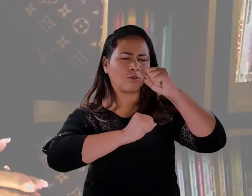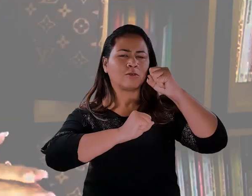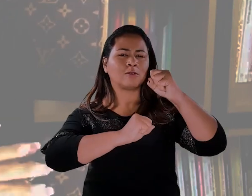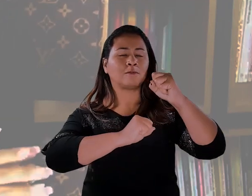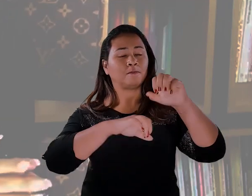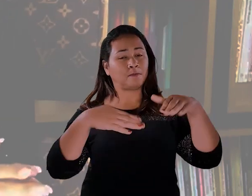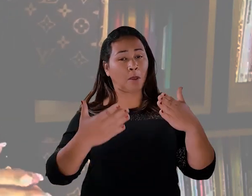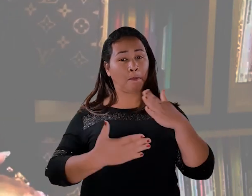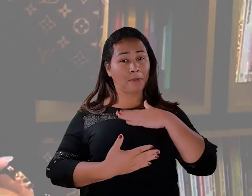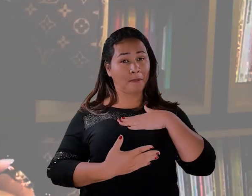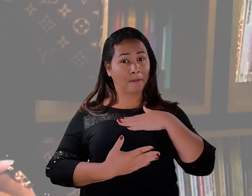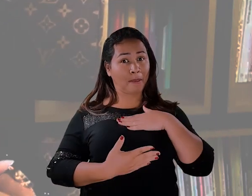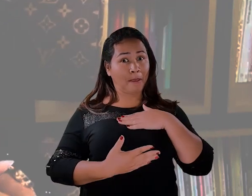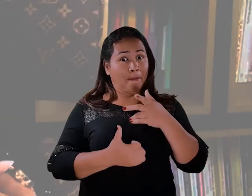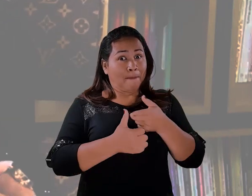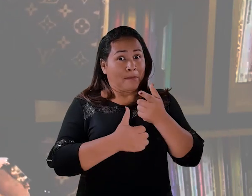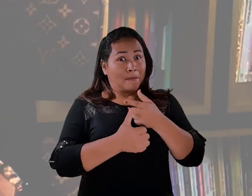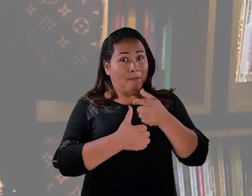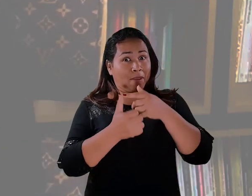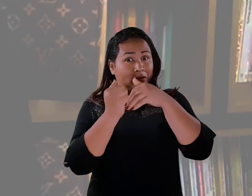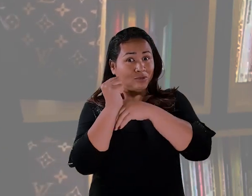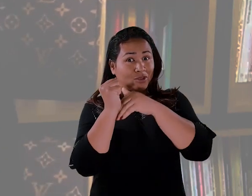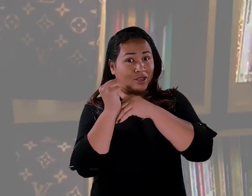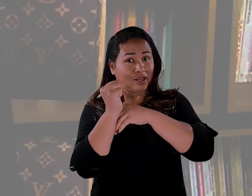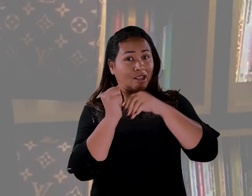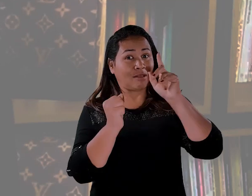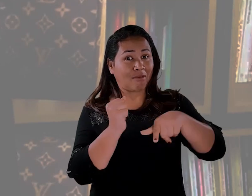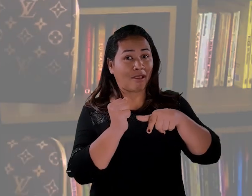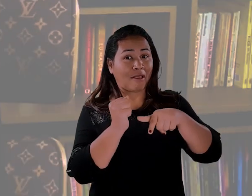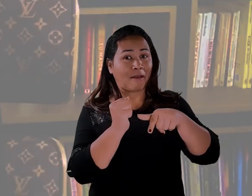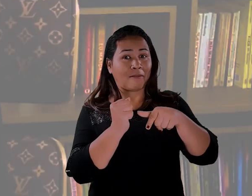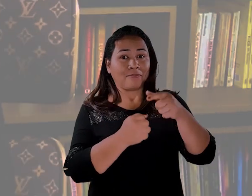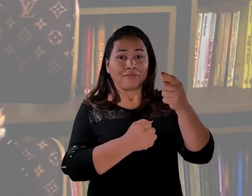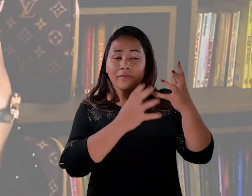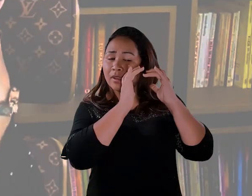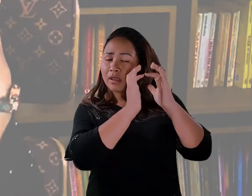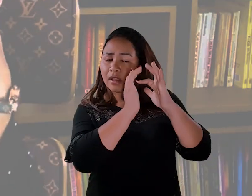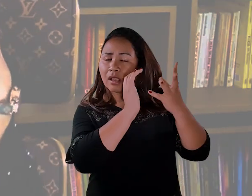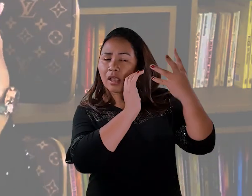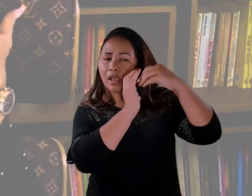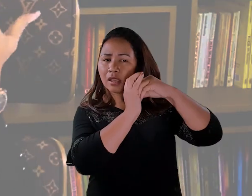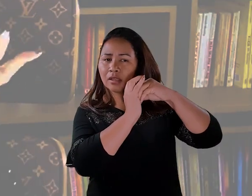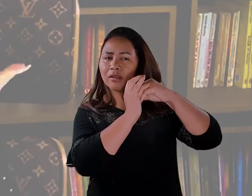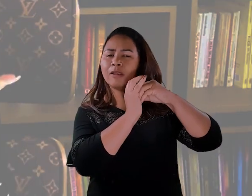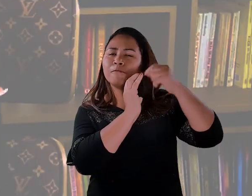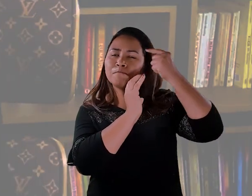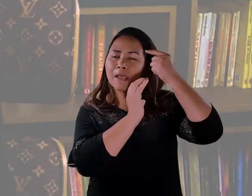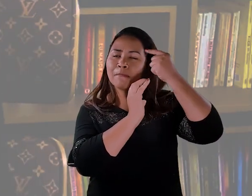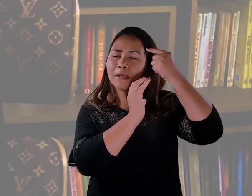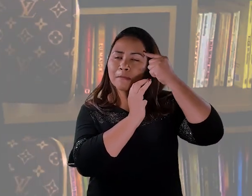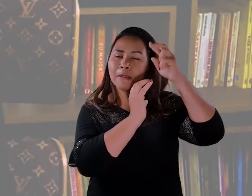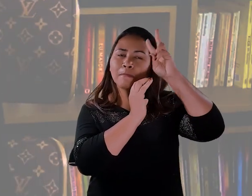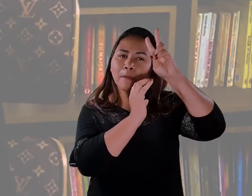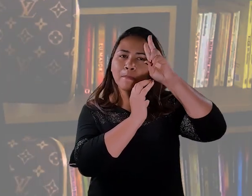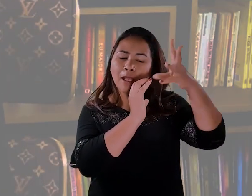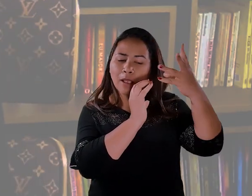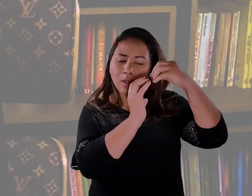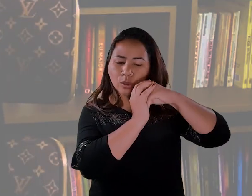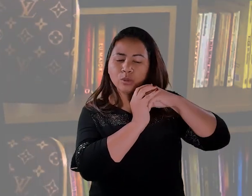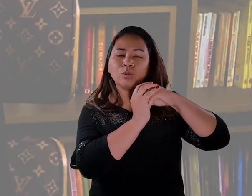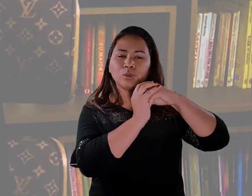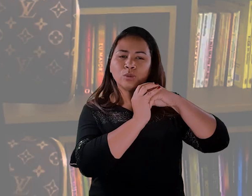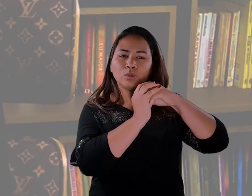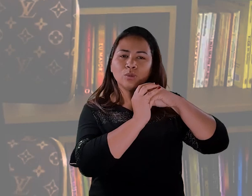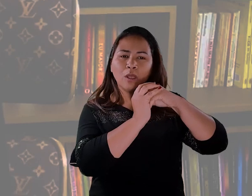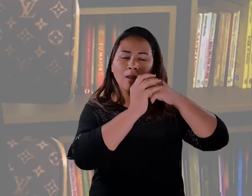primeiro, dentro, aquilo que eu quero que aconteça logo de fora. Então, primeiro, eu manifesto essa realidade aqui, dentro de